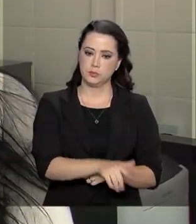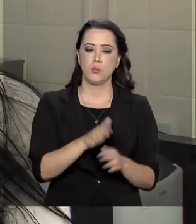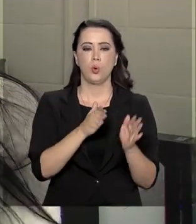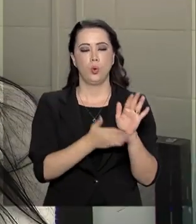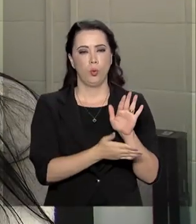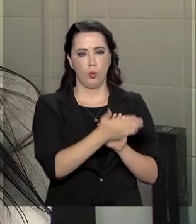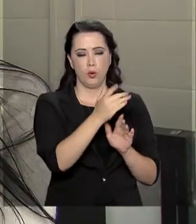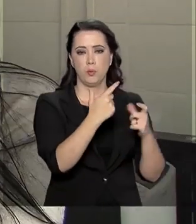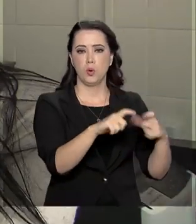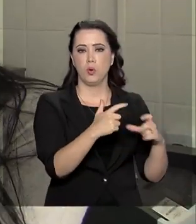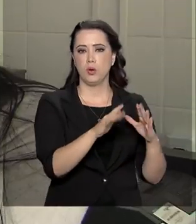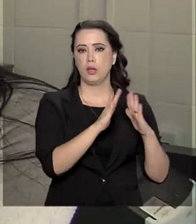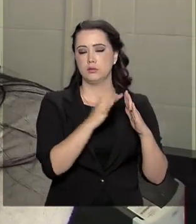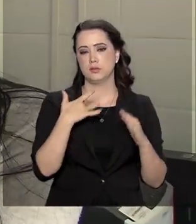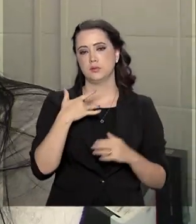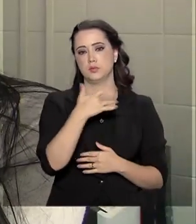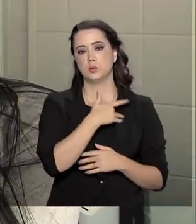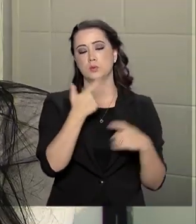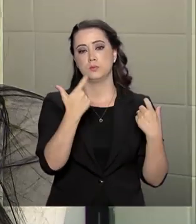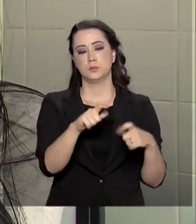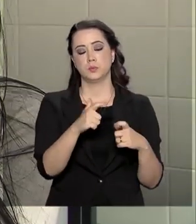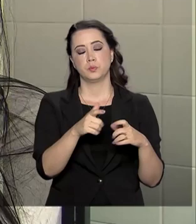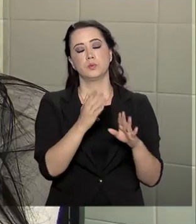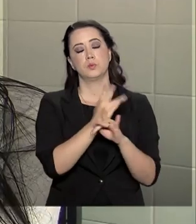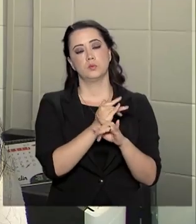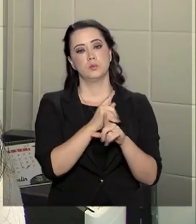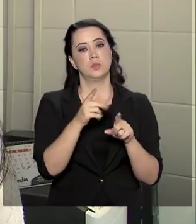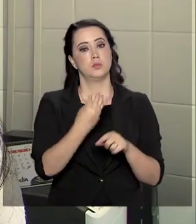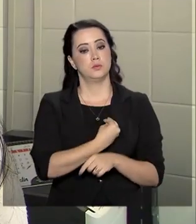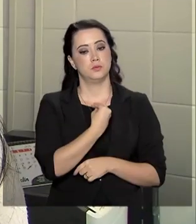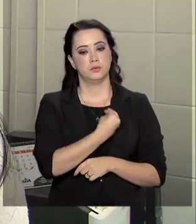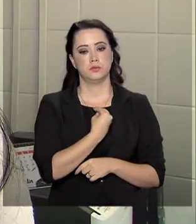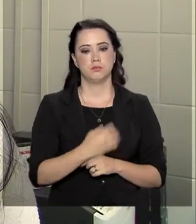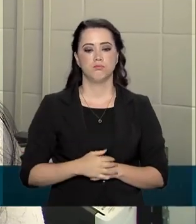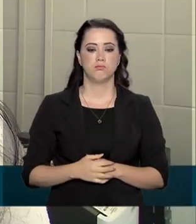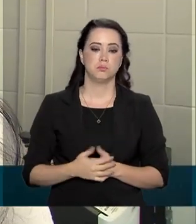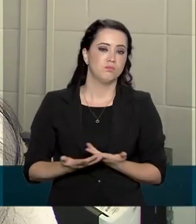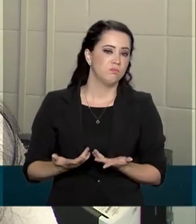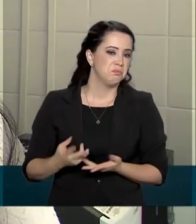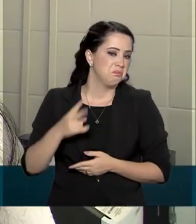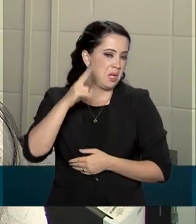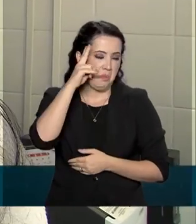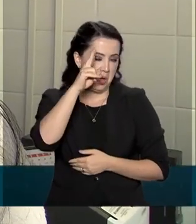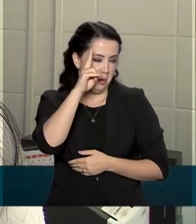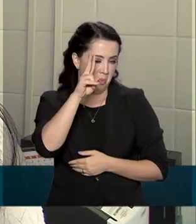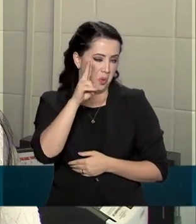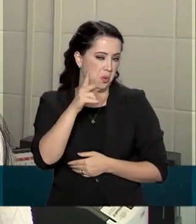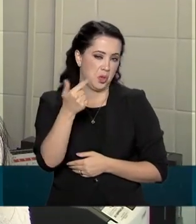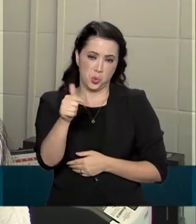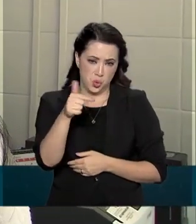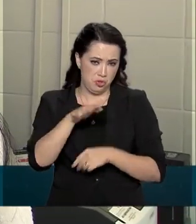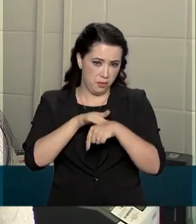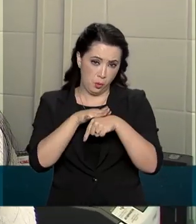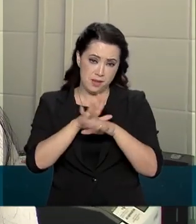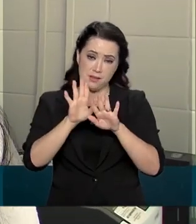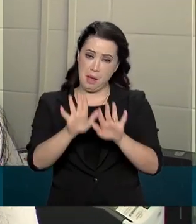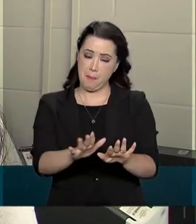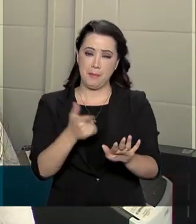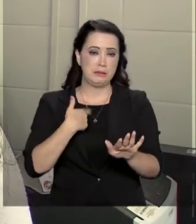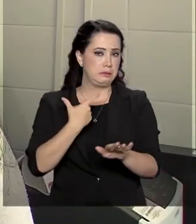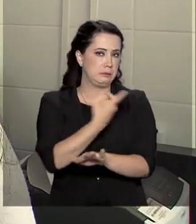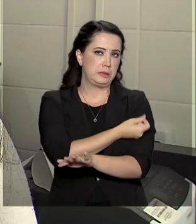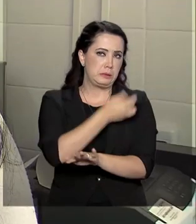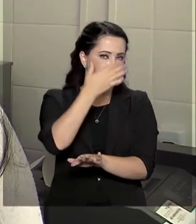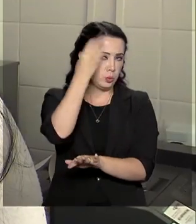Correu para o posto de saúde na cidade de Osasco, onde mora. Me recordo de não ter tido sarampo, mas a vacina eu lembro de ter